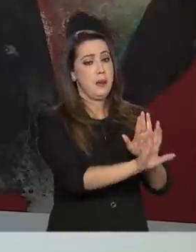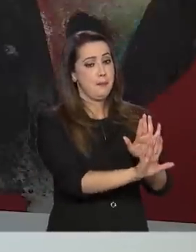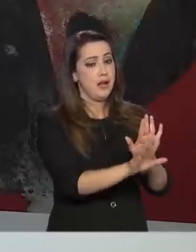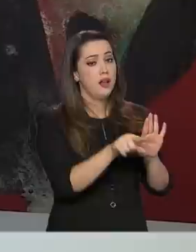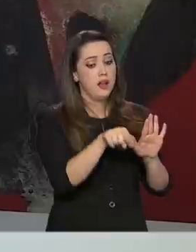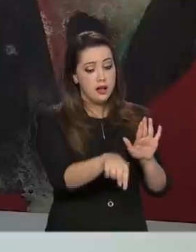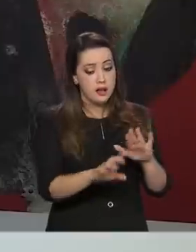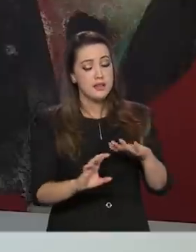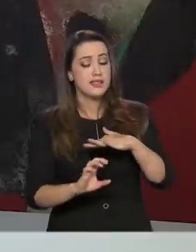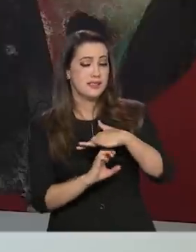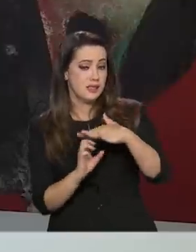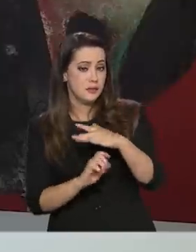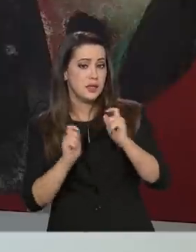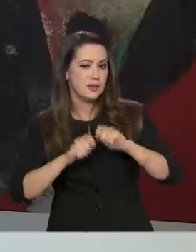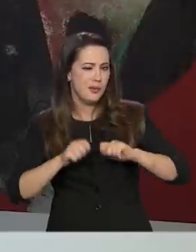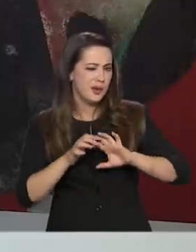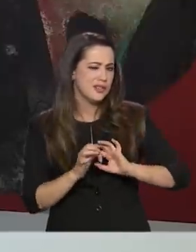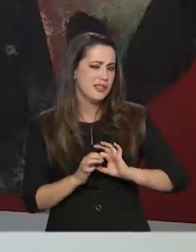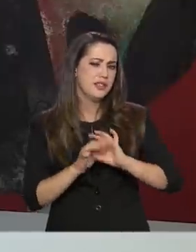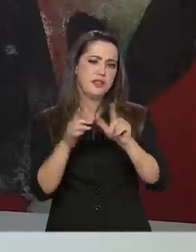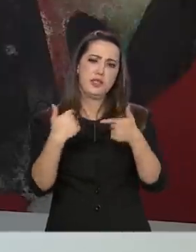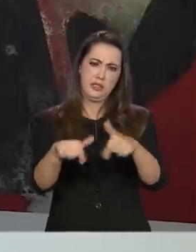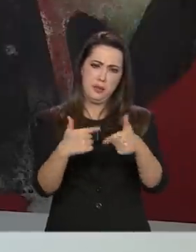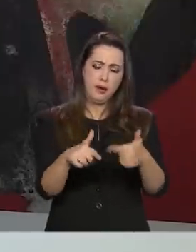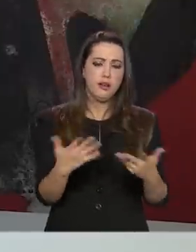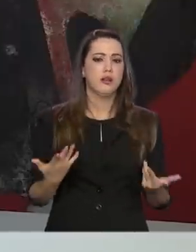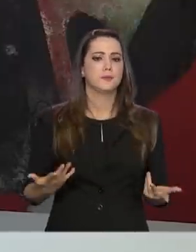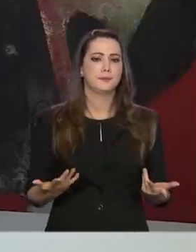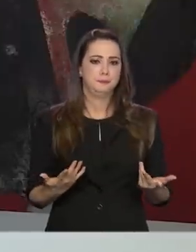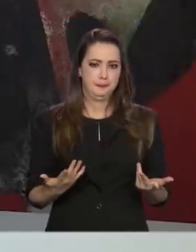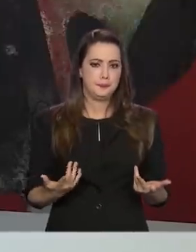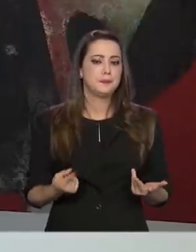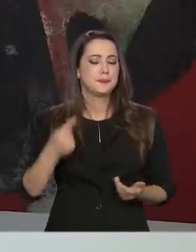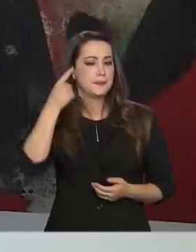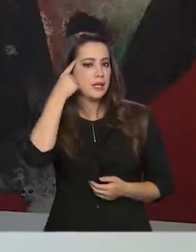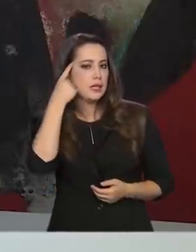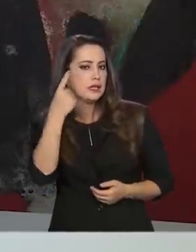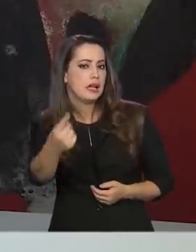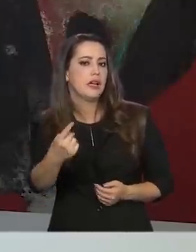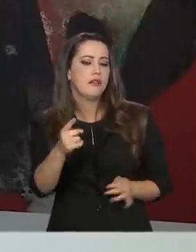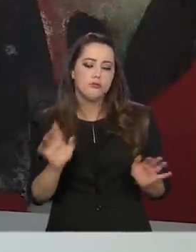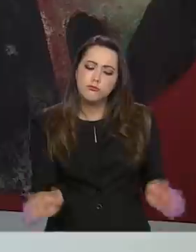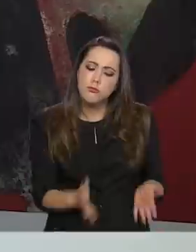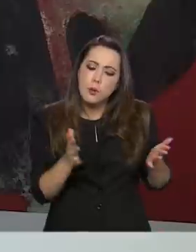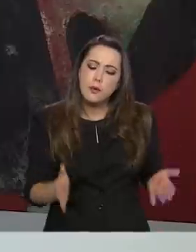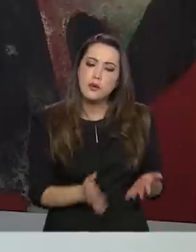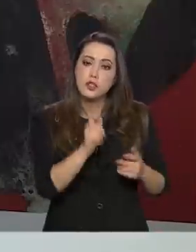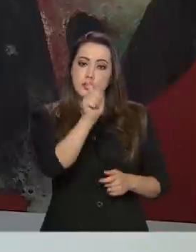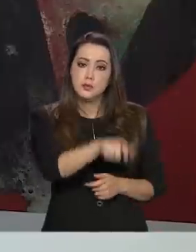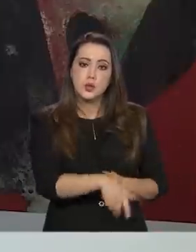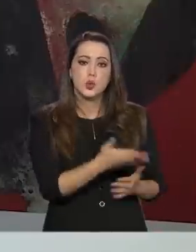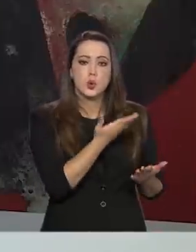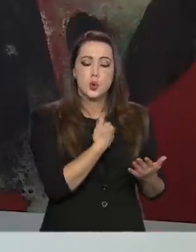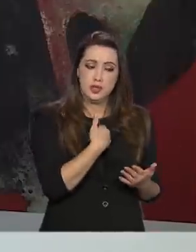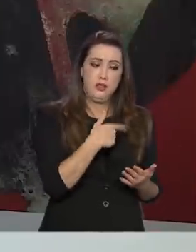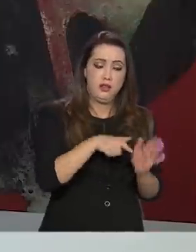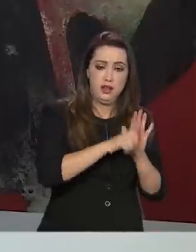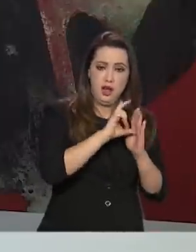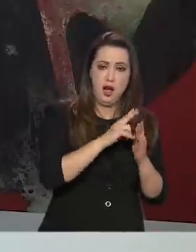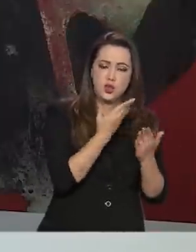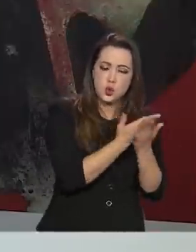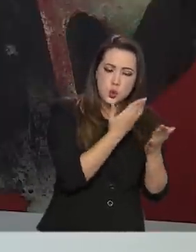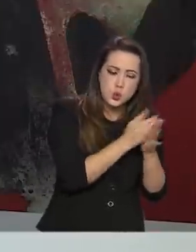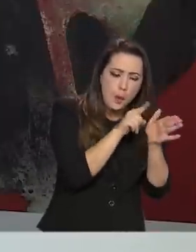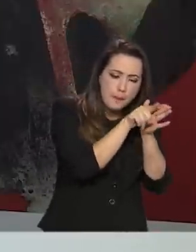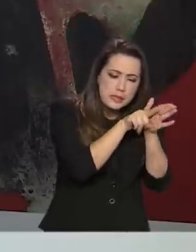de deixar o mercado mais livre para agir. Então, essa é uma ideia, isso é o que é empolgante para uma pessoa que veio da academia, como eu, que